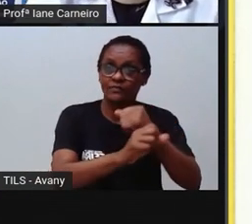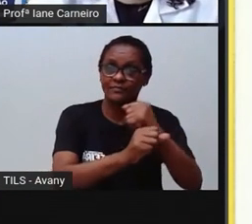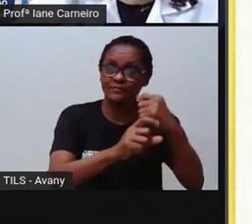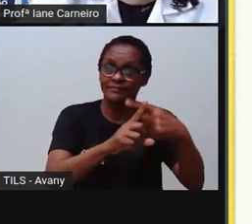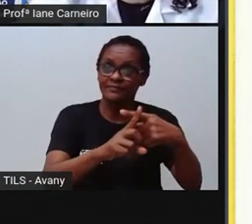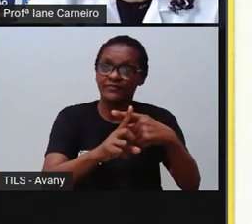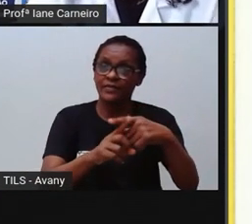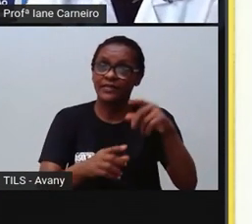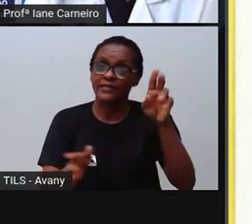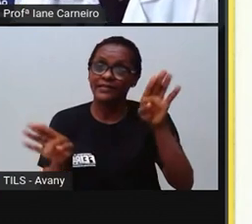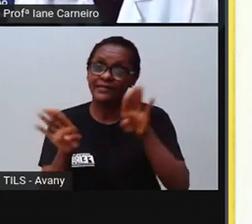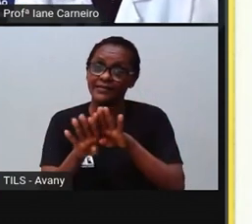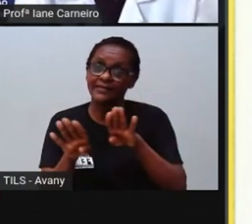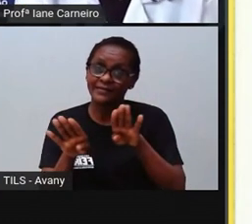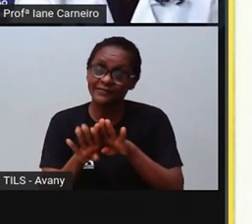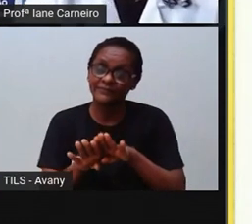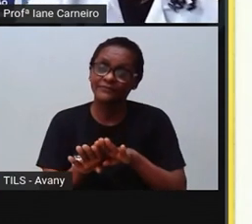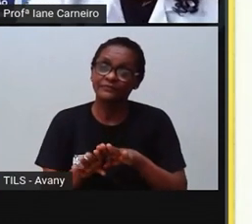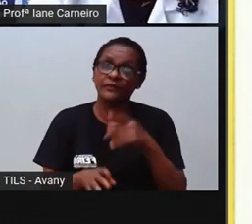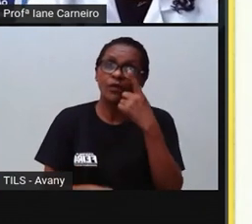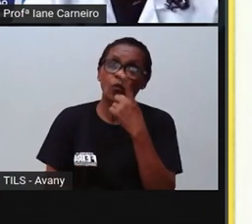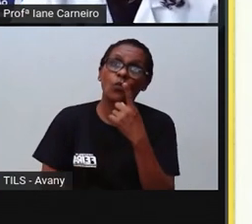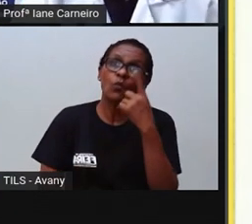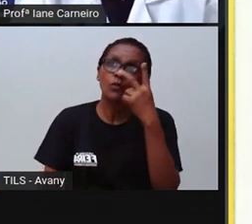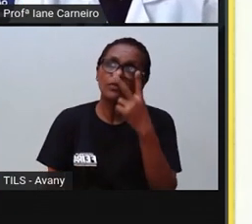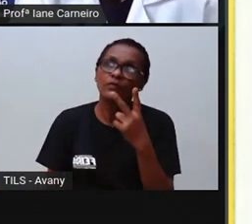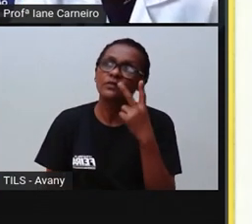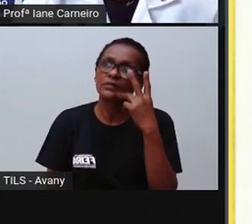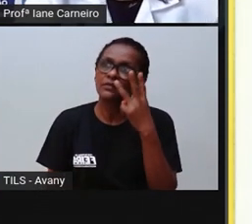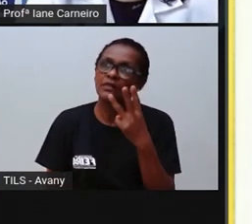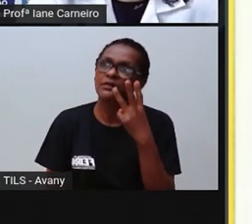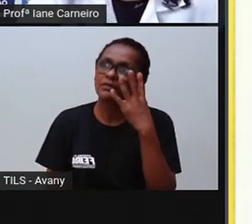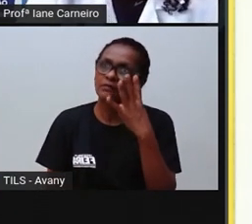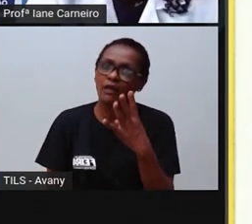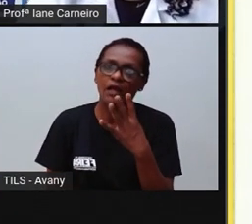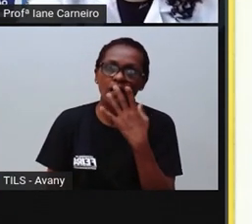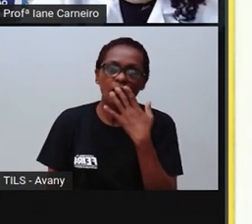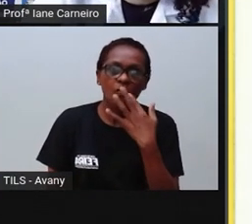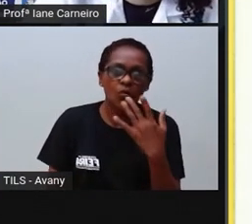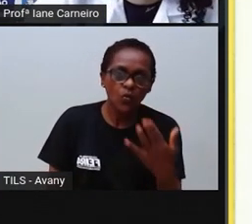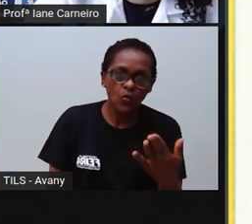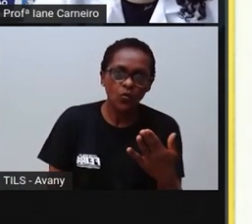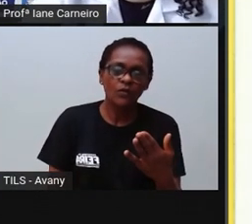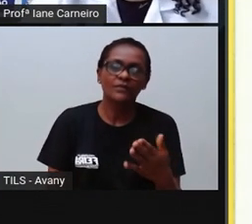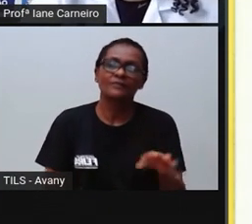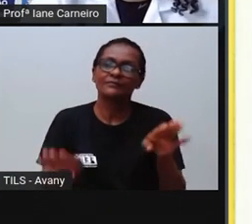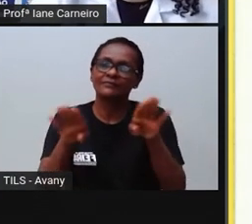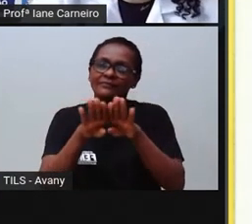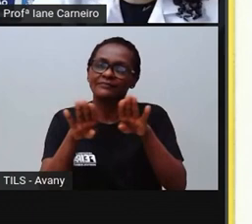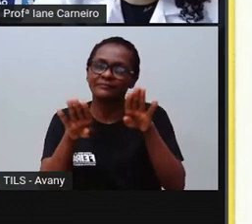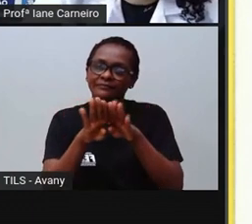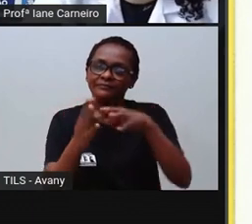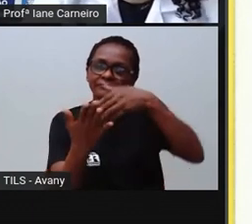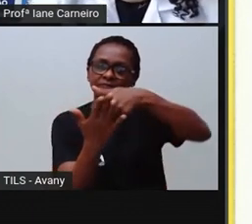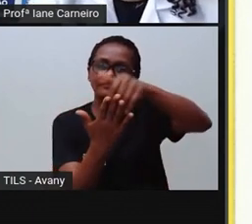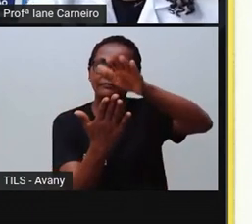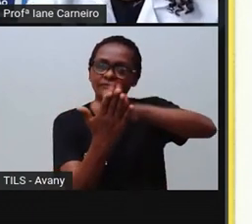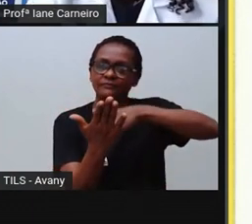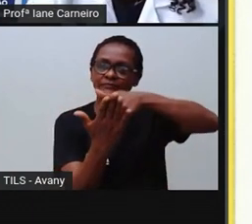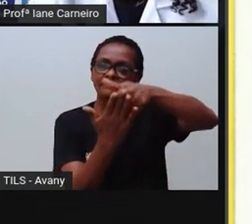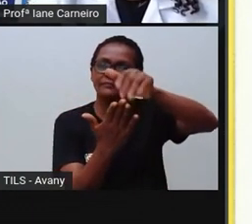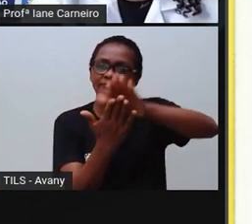Usei uma, duas, três, quatro cores. As mãos servem também para pintar.